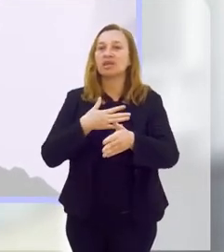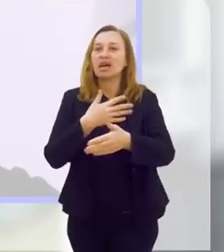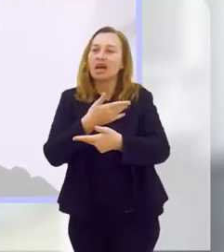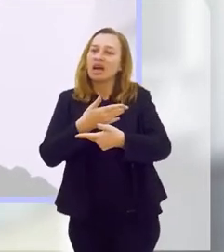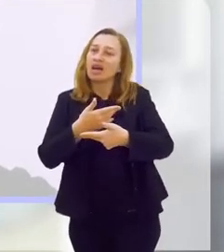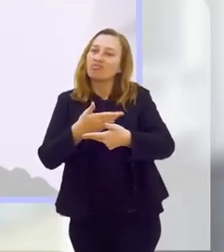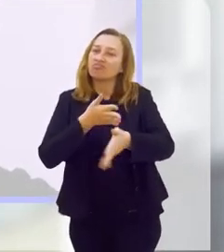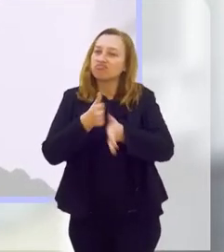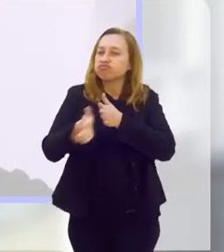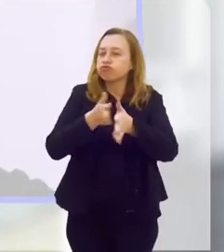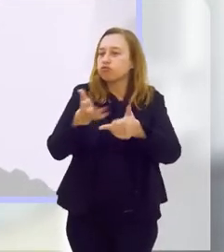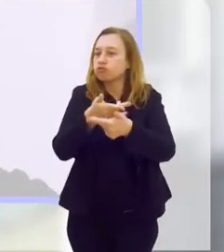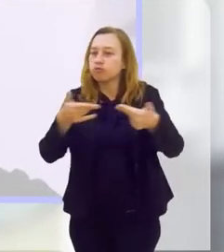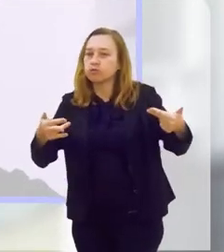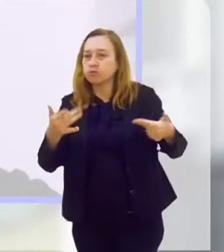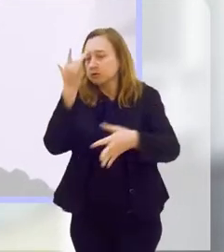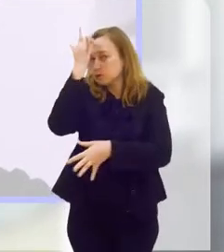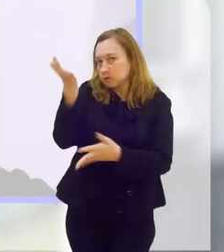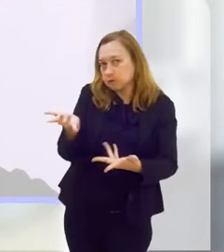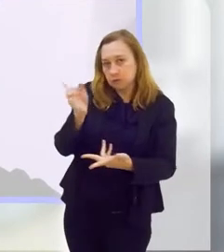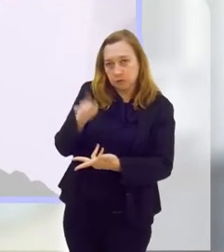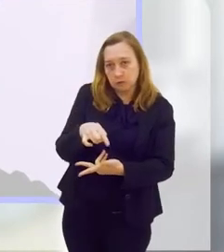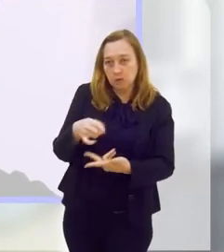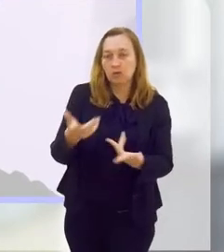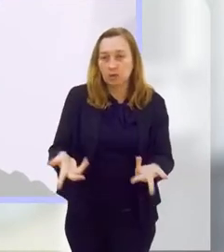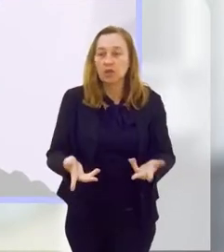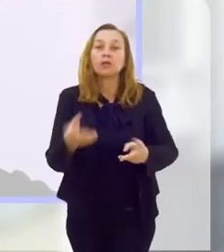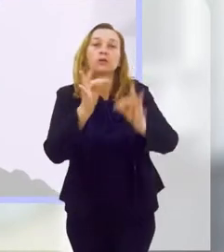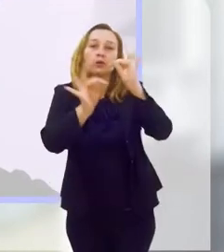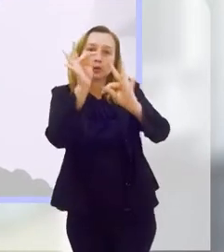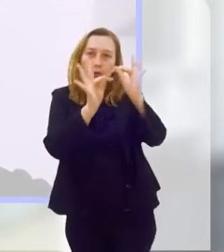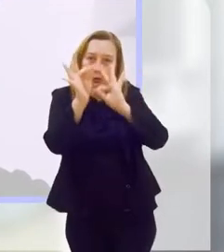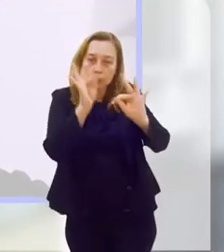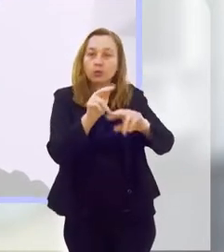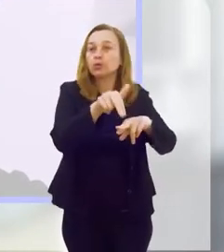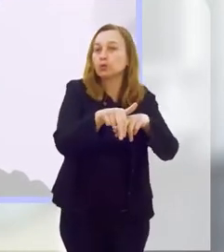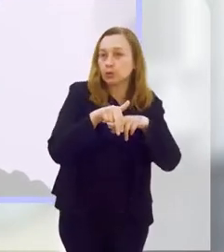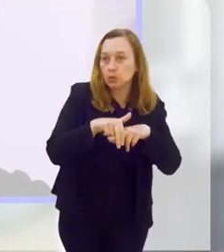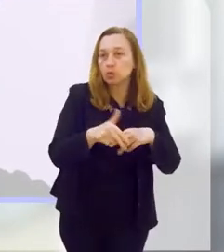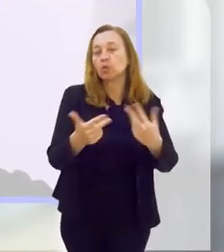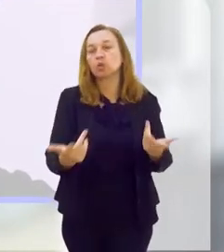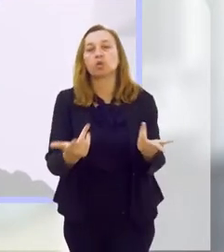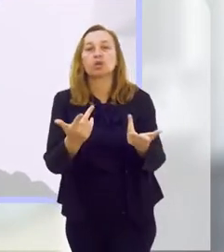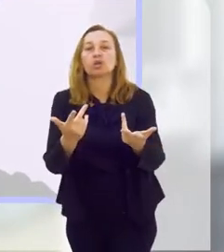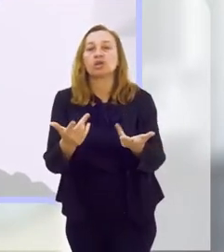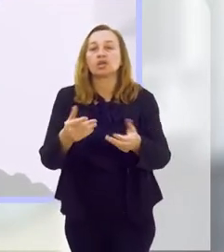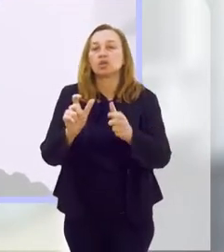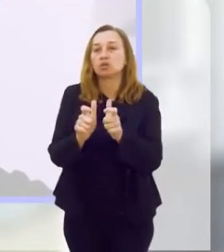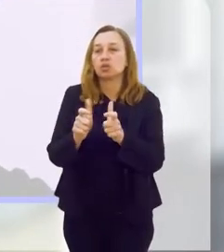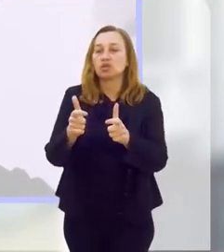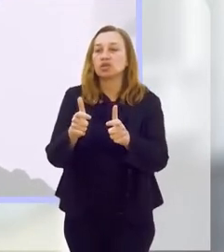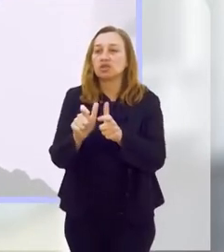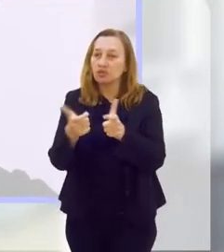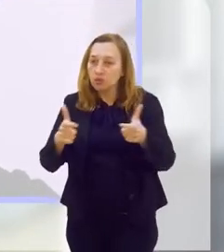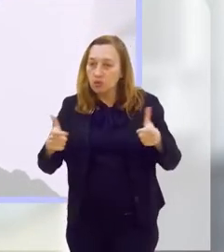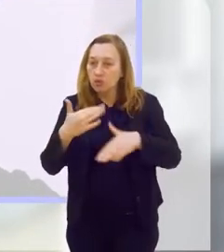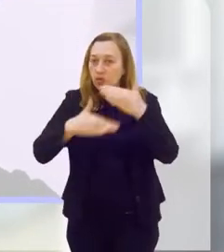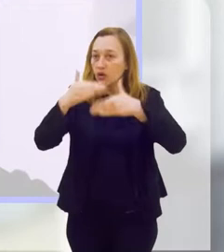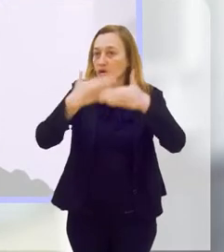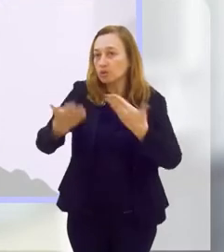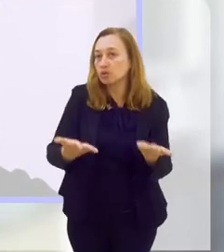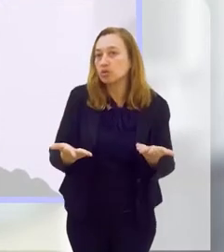com facilidade, né? Principalmente devido à tecnologia, que vem crescendo bastante.